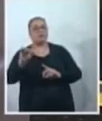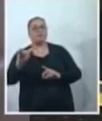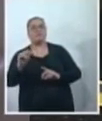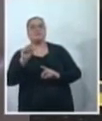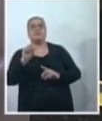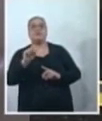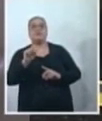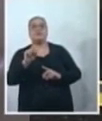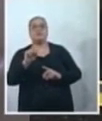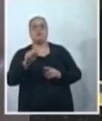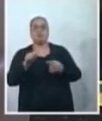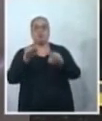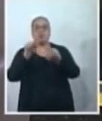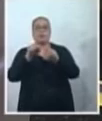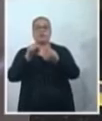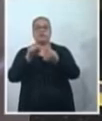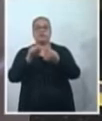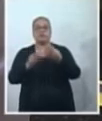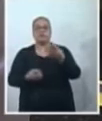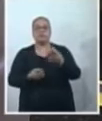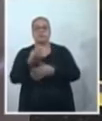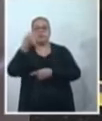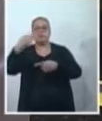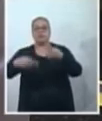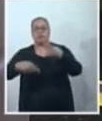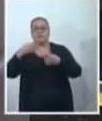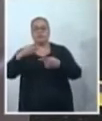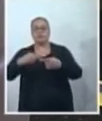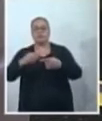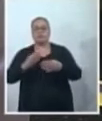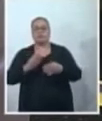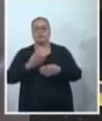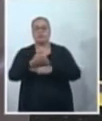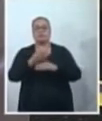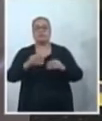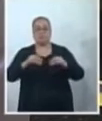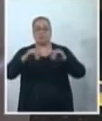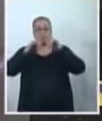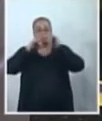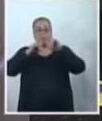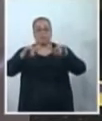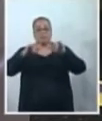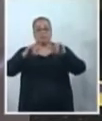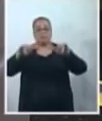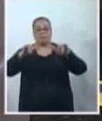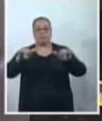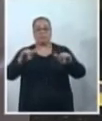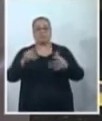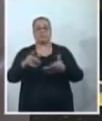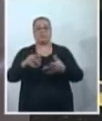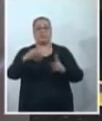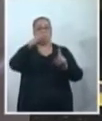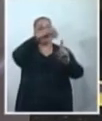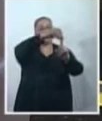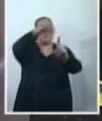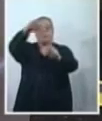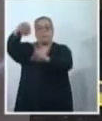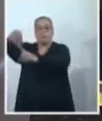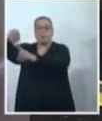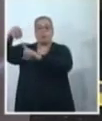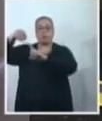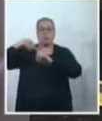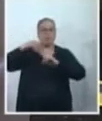objetivo é implementar uma política de acesso de informação à internet no município de Uberlândia, estabelecendo pontos específicos em que serão